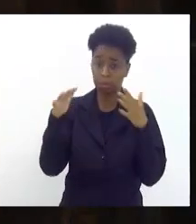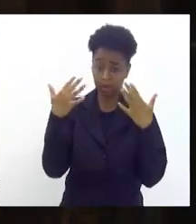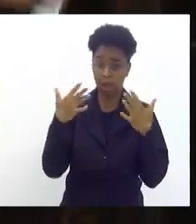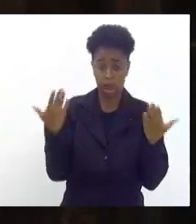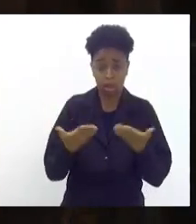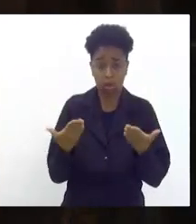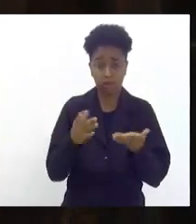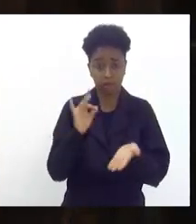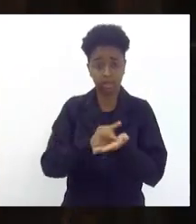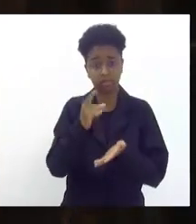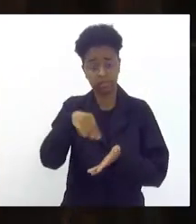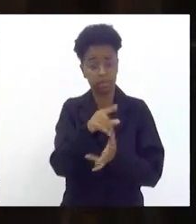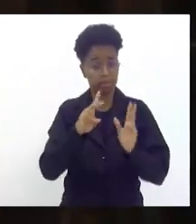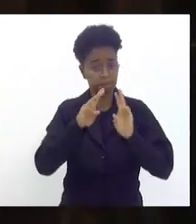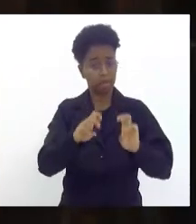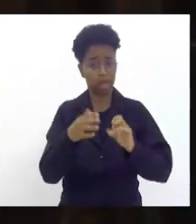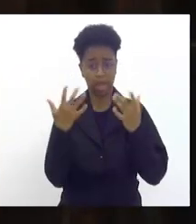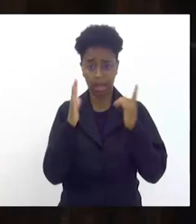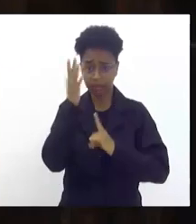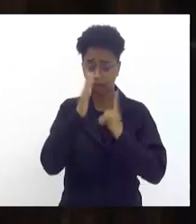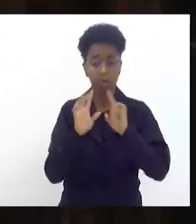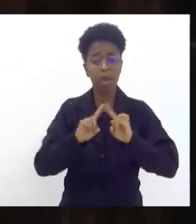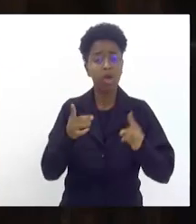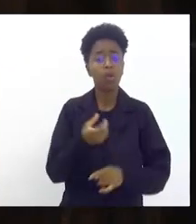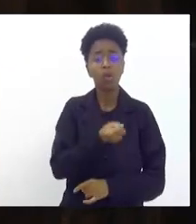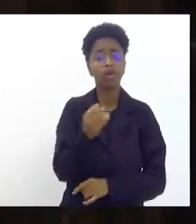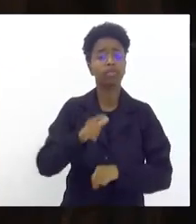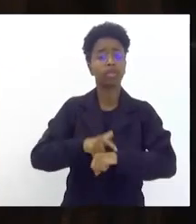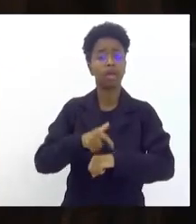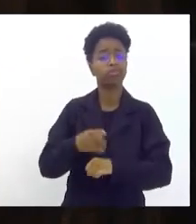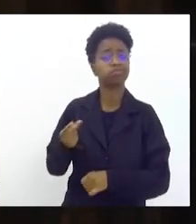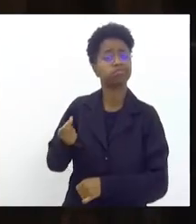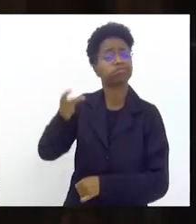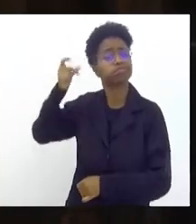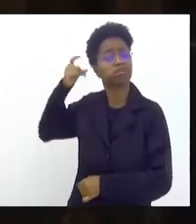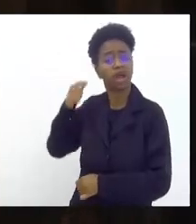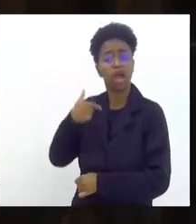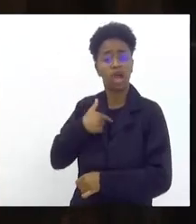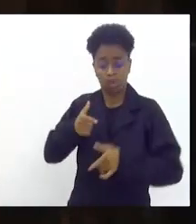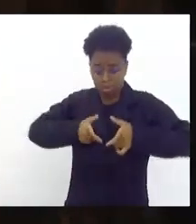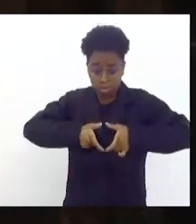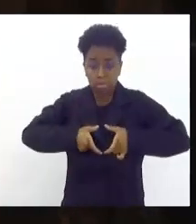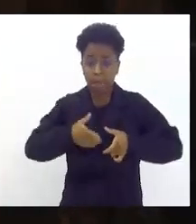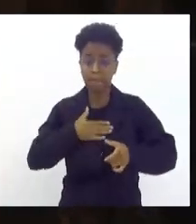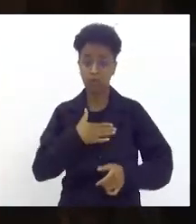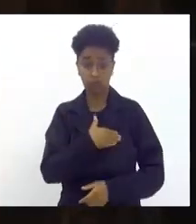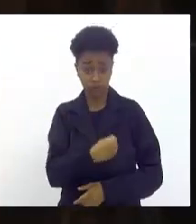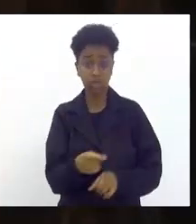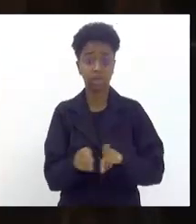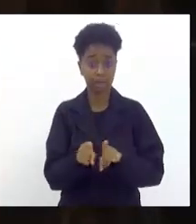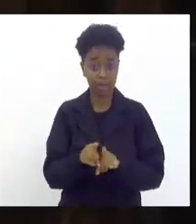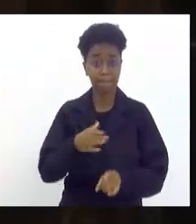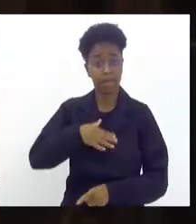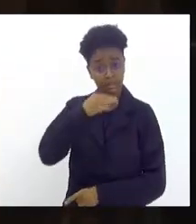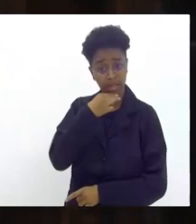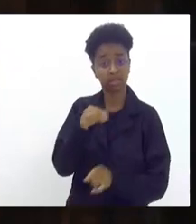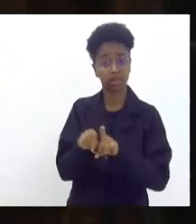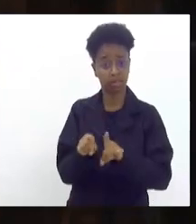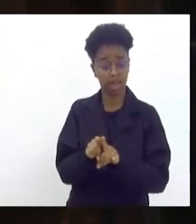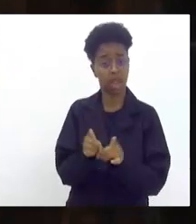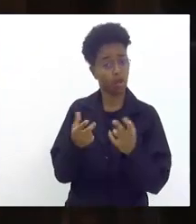sendo reconhecido o carnaval o carnaval existe quanto tempo eu fui para a avenida com o crachazinho meu filho foi minha neta está indo